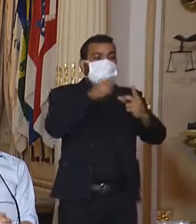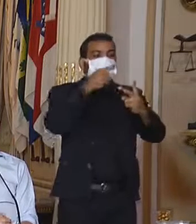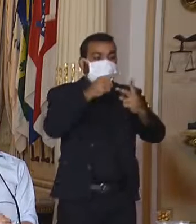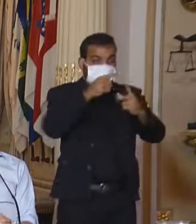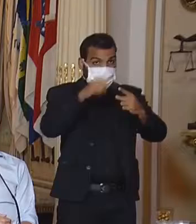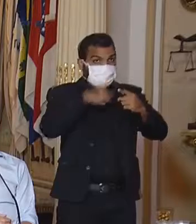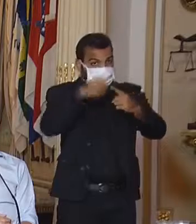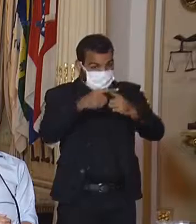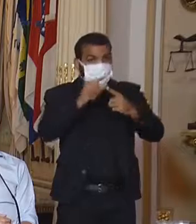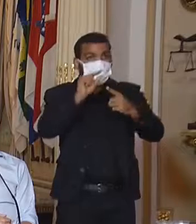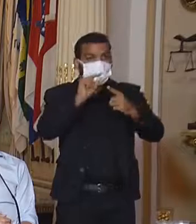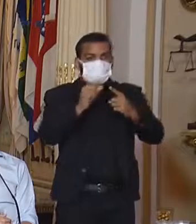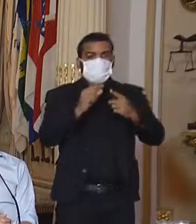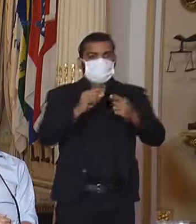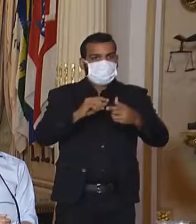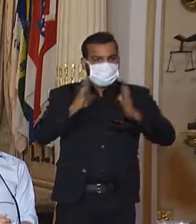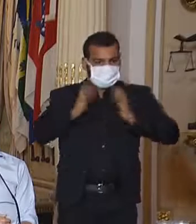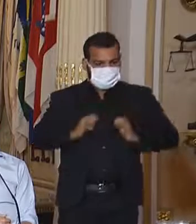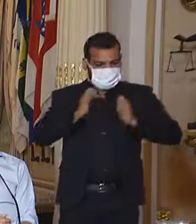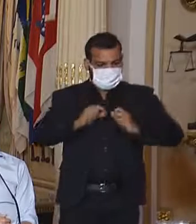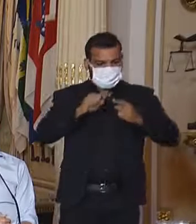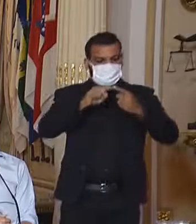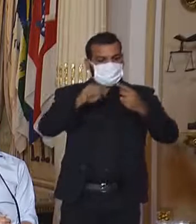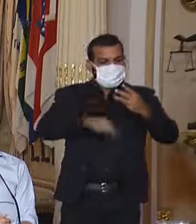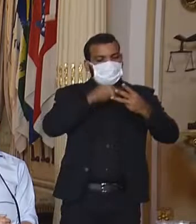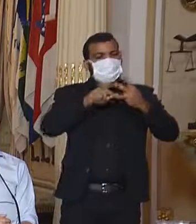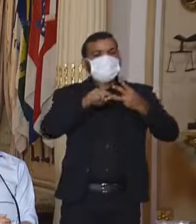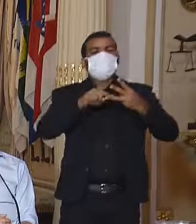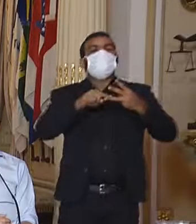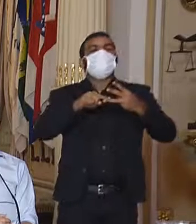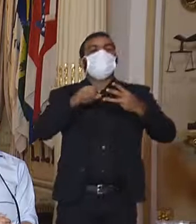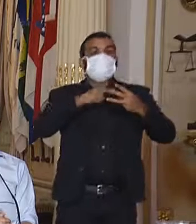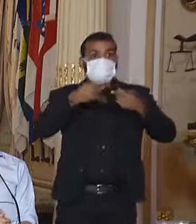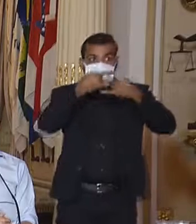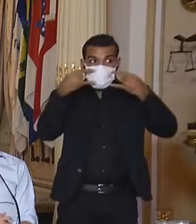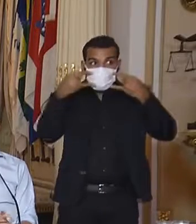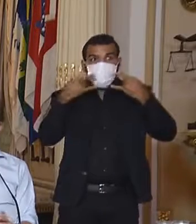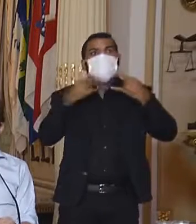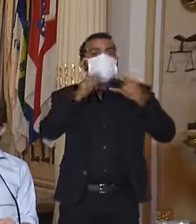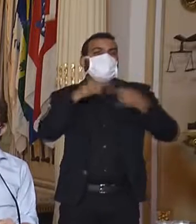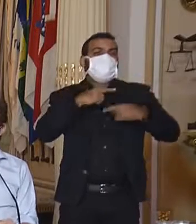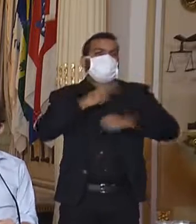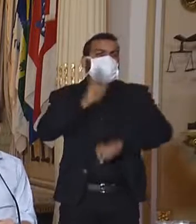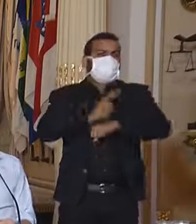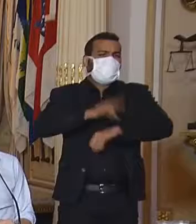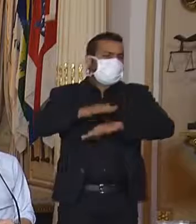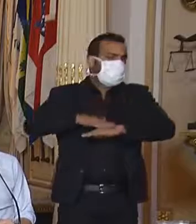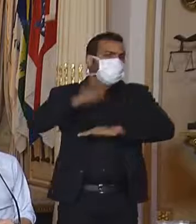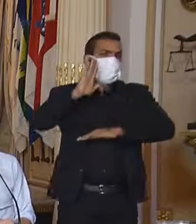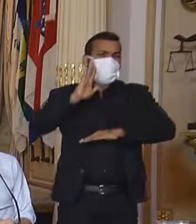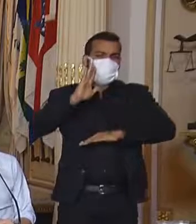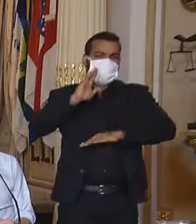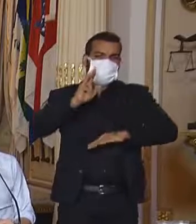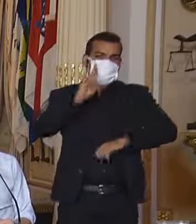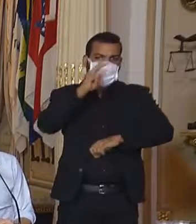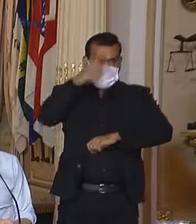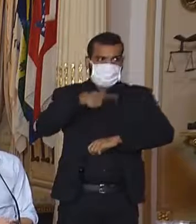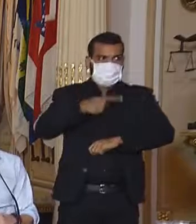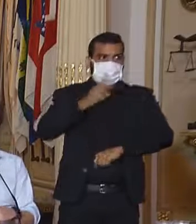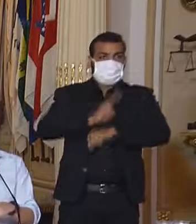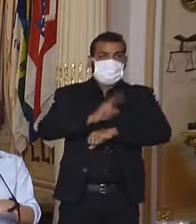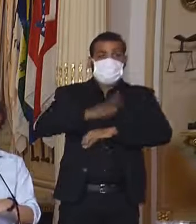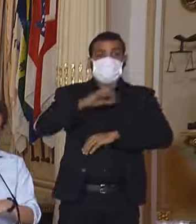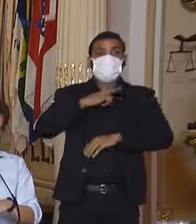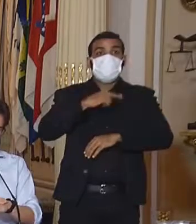adequado da máscara, isso tudo aumenta muito o nível de proteção. Inclusive, já tem trabalho